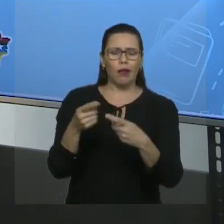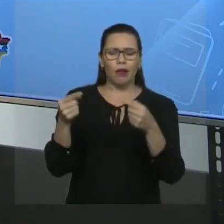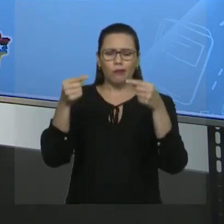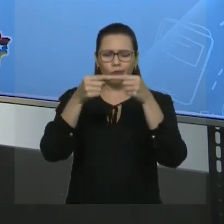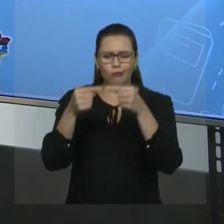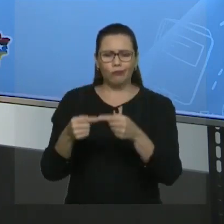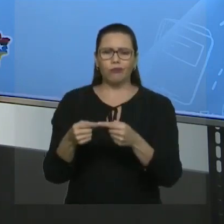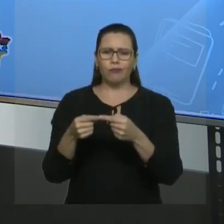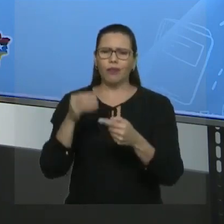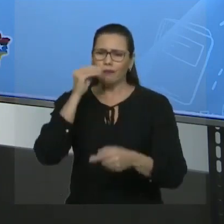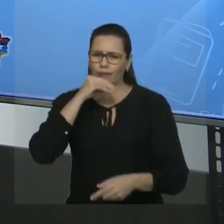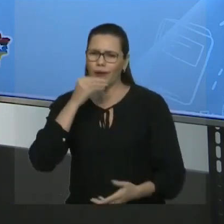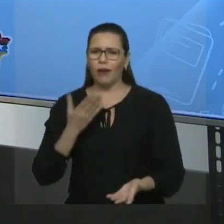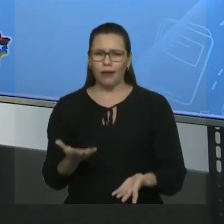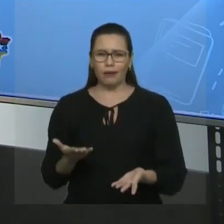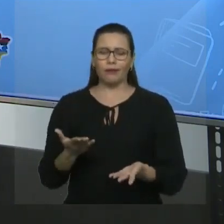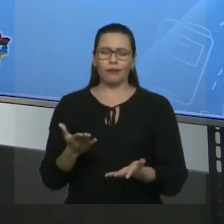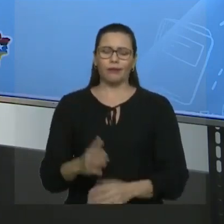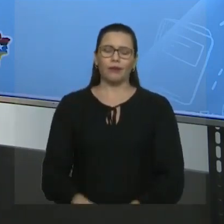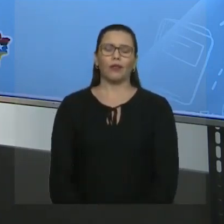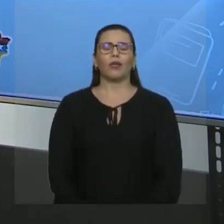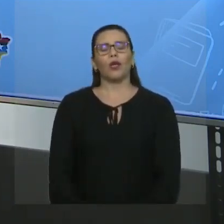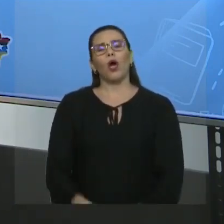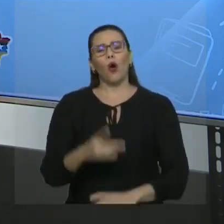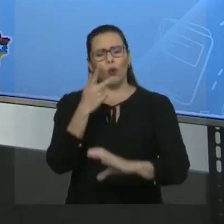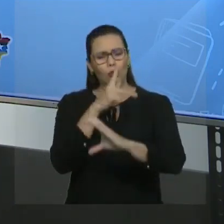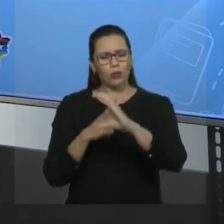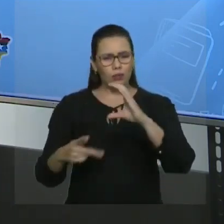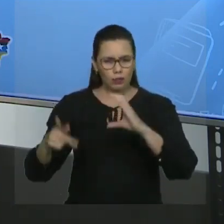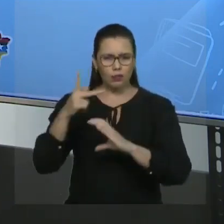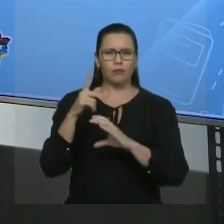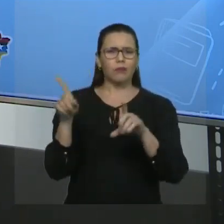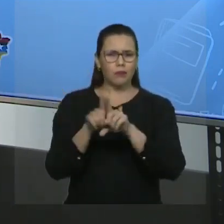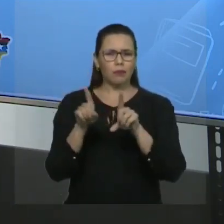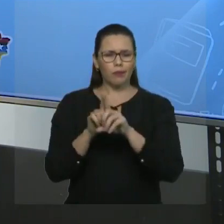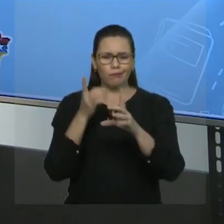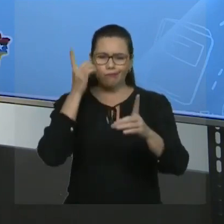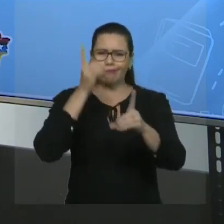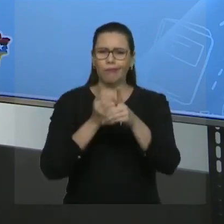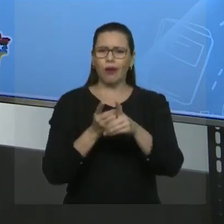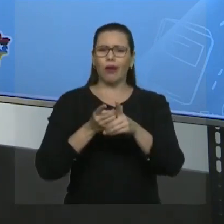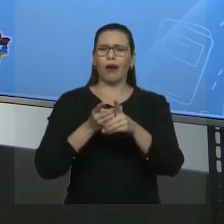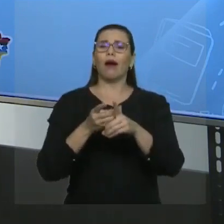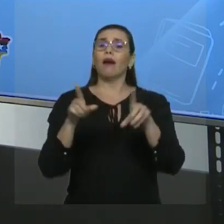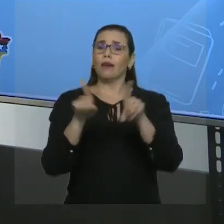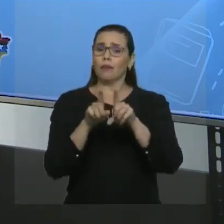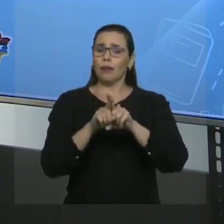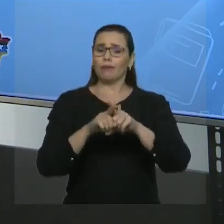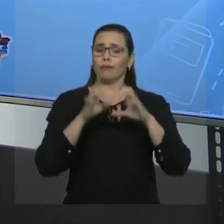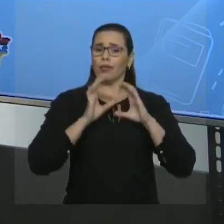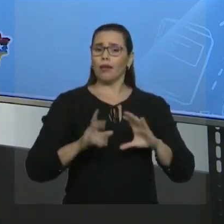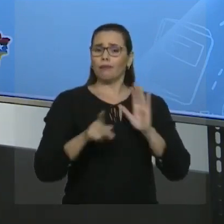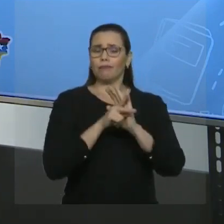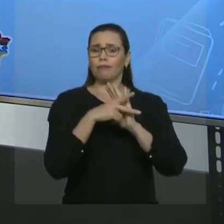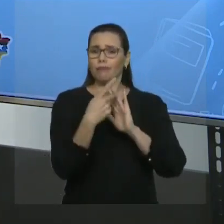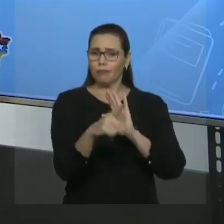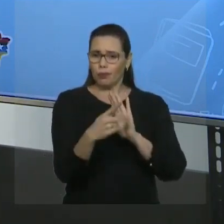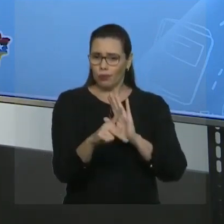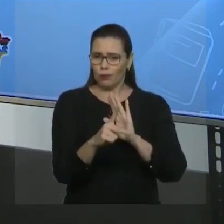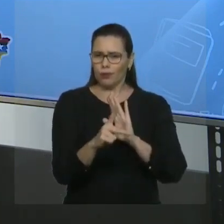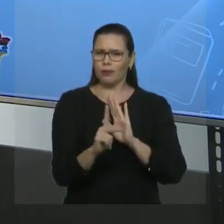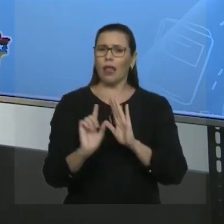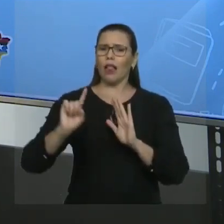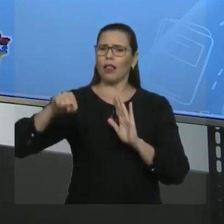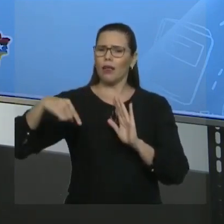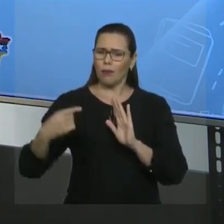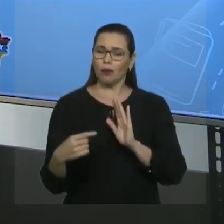classificamos os hidrocarbonetos, a identificar a função, classificamos, vimos propriedades dos hidrocarbonetos e começamos